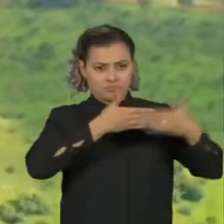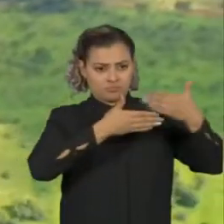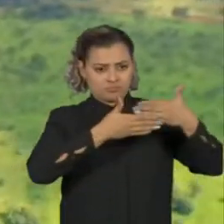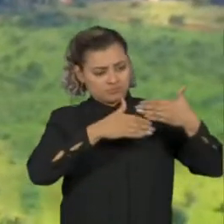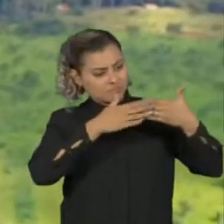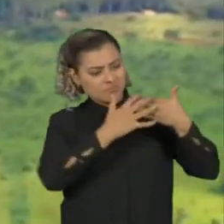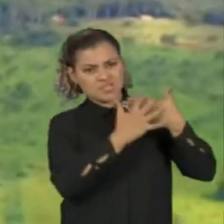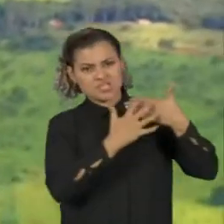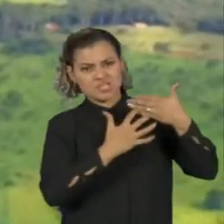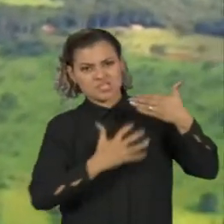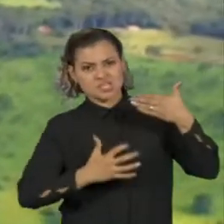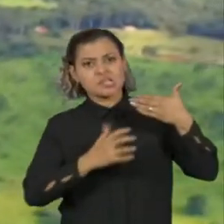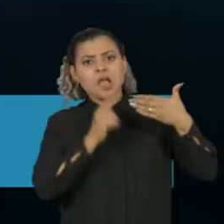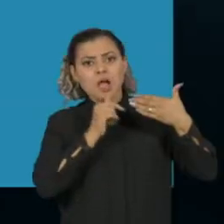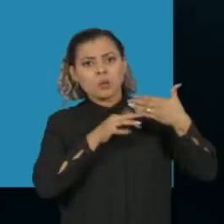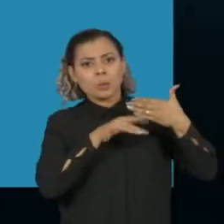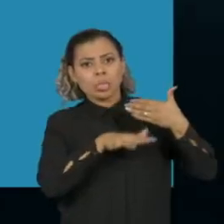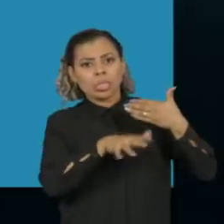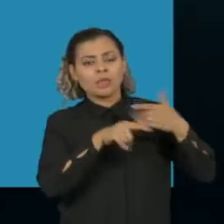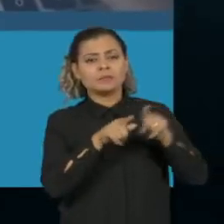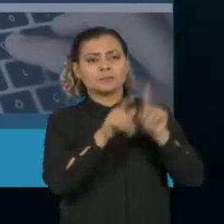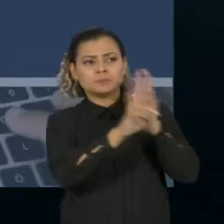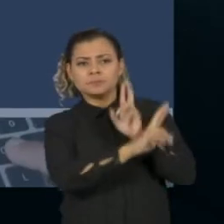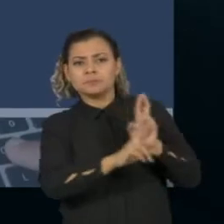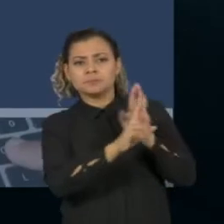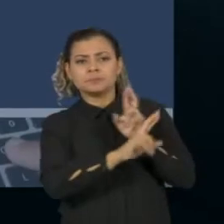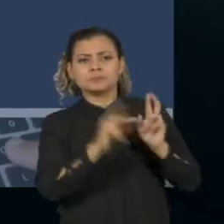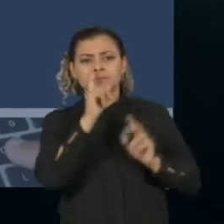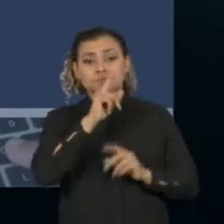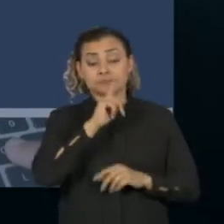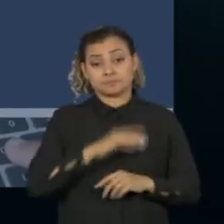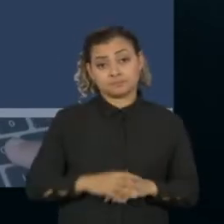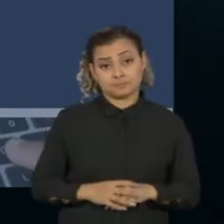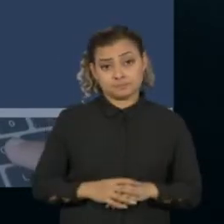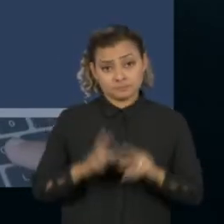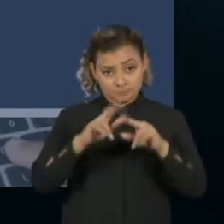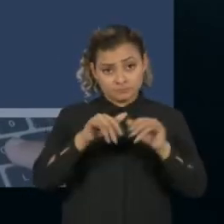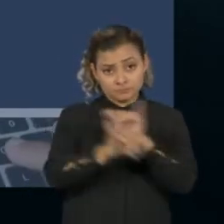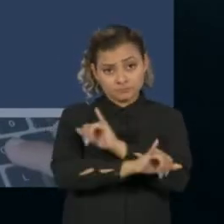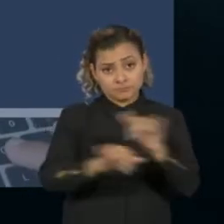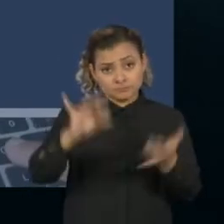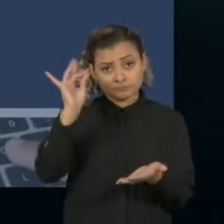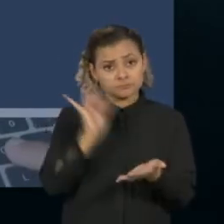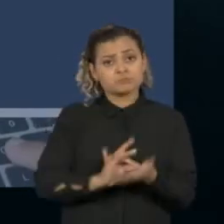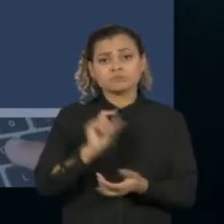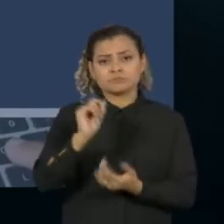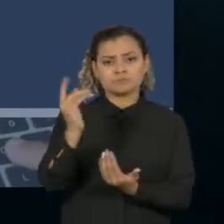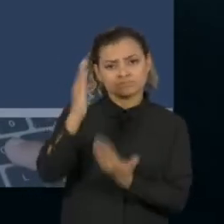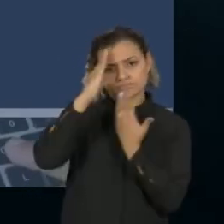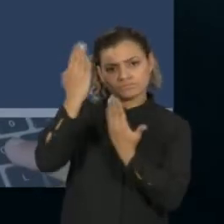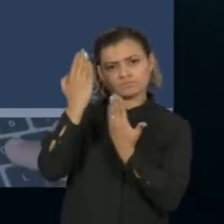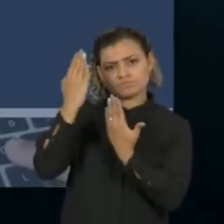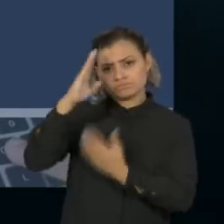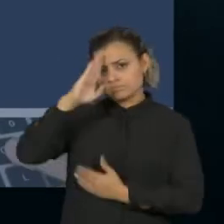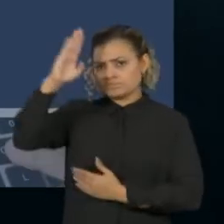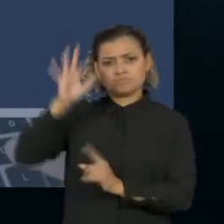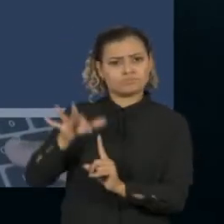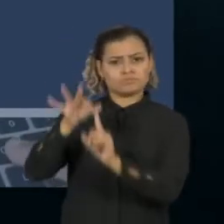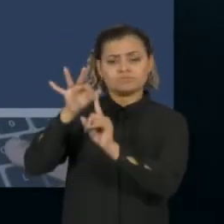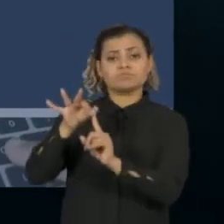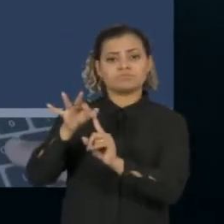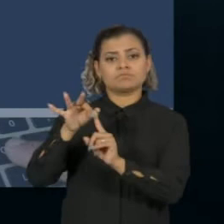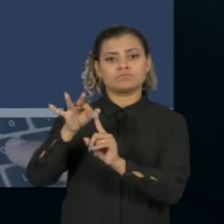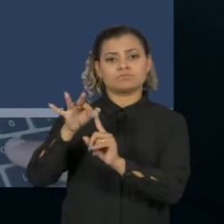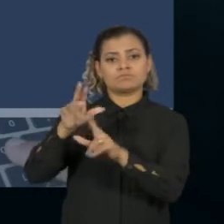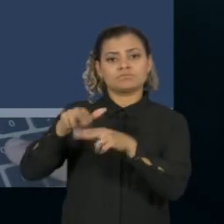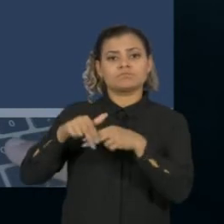irregulares dos equipamentos de monitoramento da barragem. A agência confirma a principal suspeita da causa do rompimento,